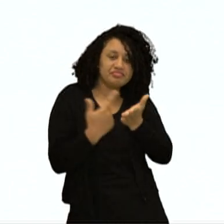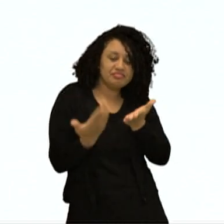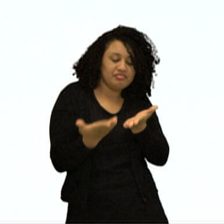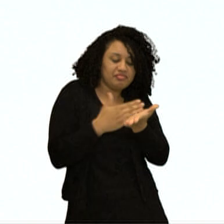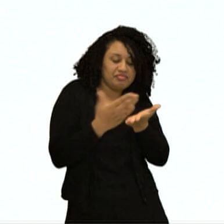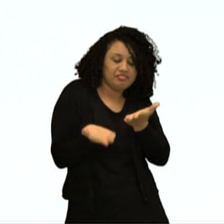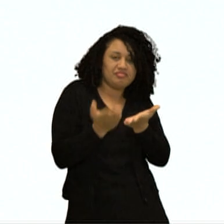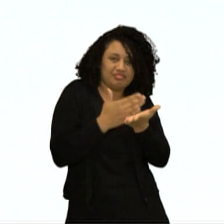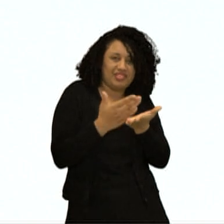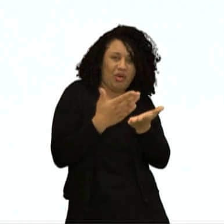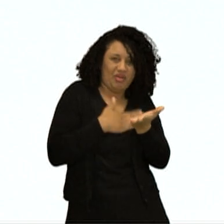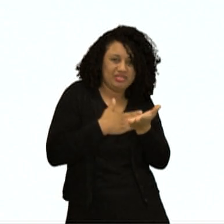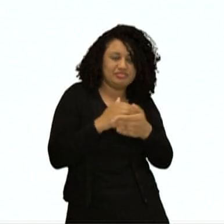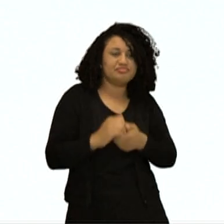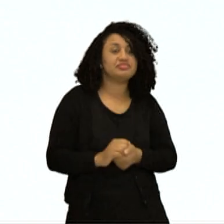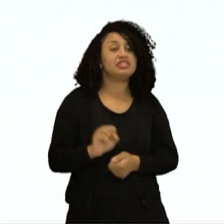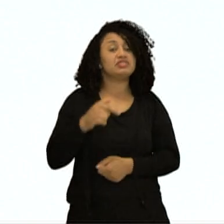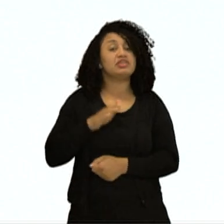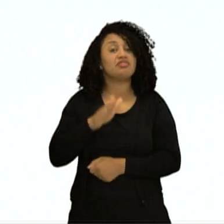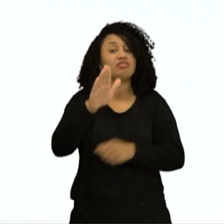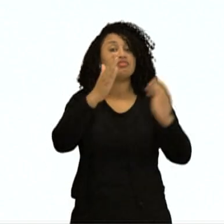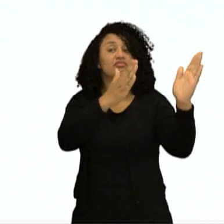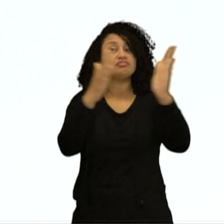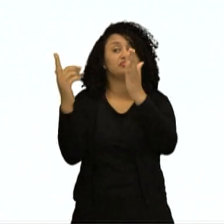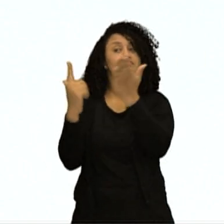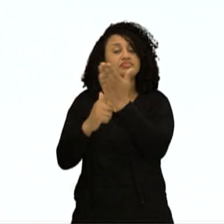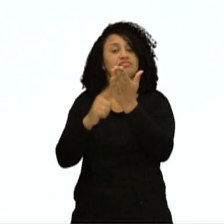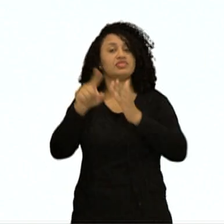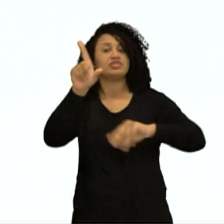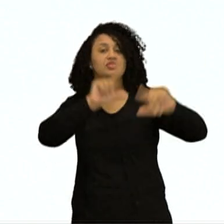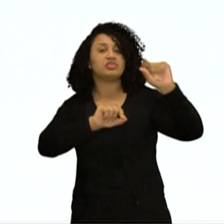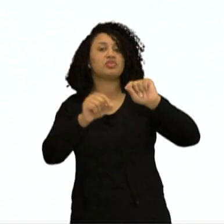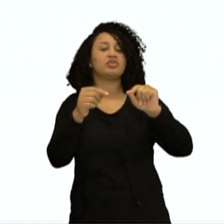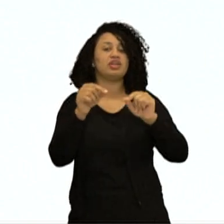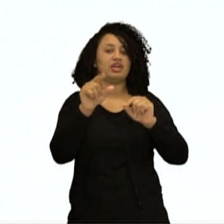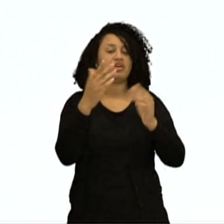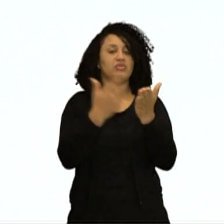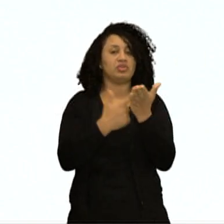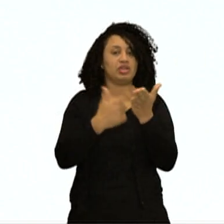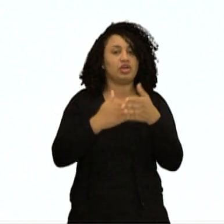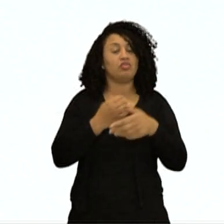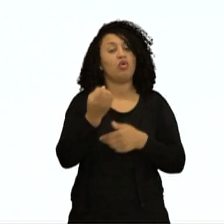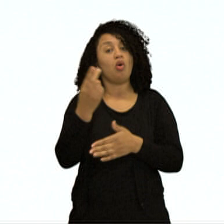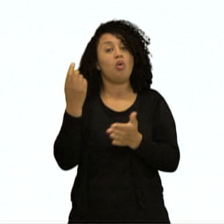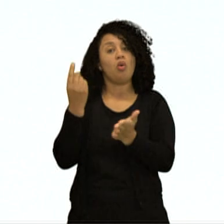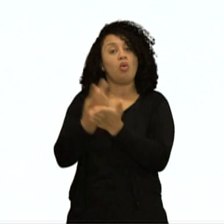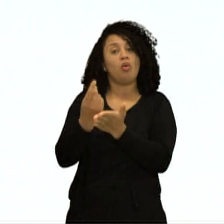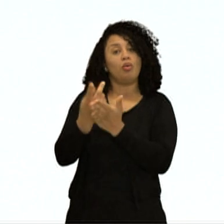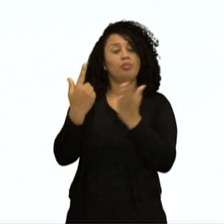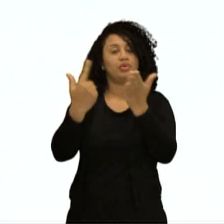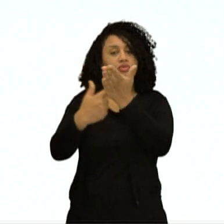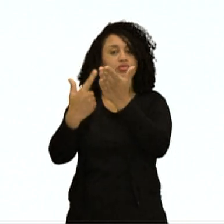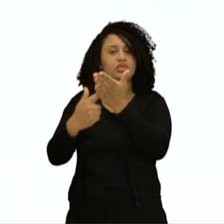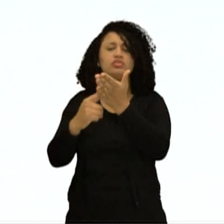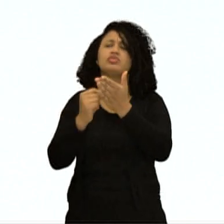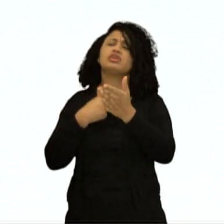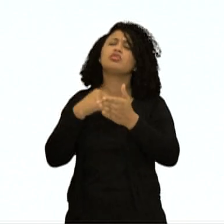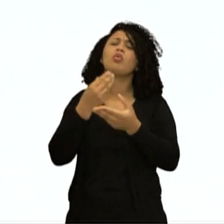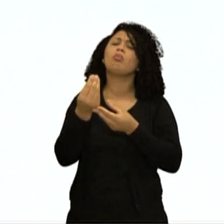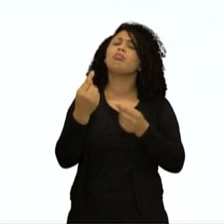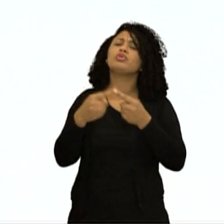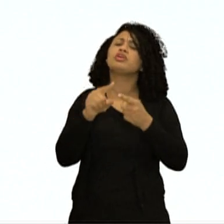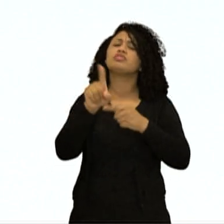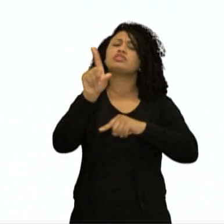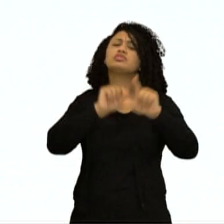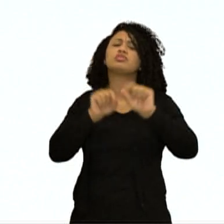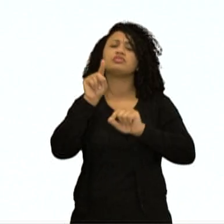E quando você vai lá na biblioteca escolher um livro, ou quando você vai comprar um livro, o te chama a atenção? Por que você vai naquele livro? É